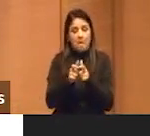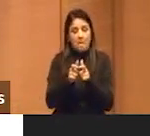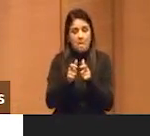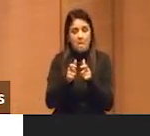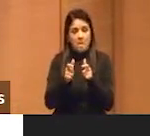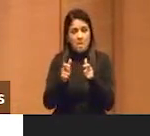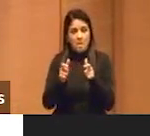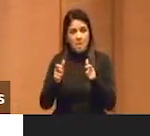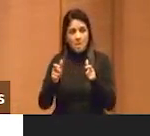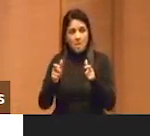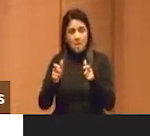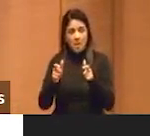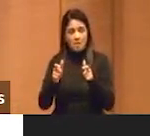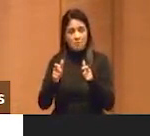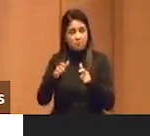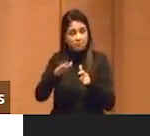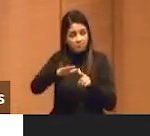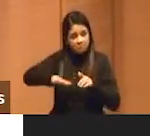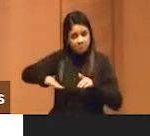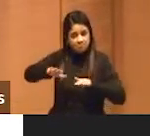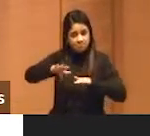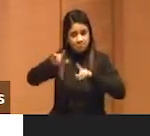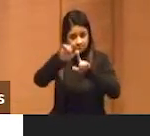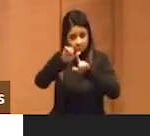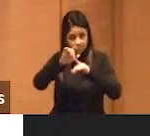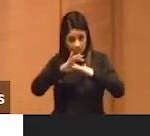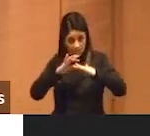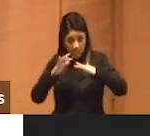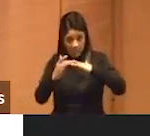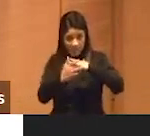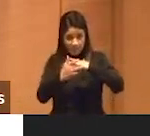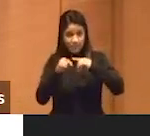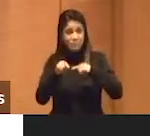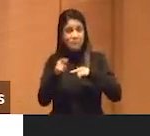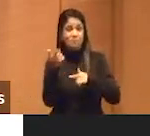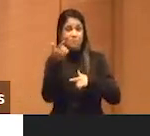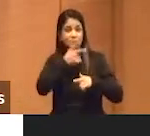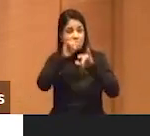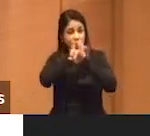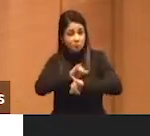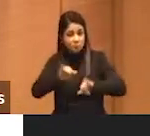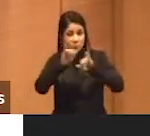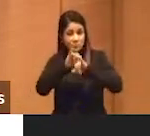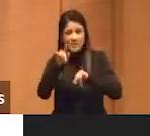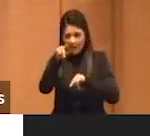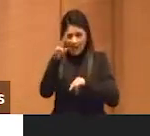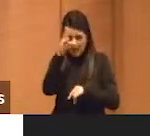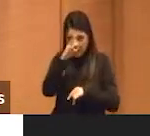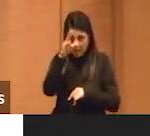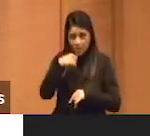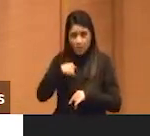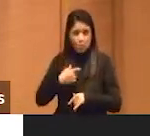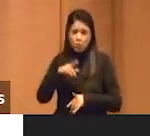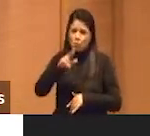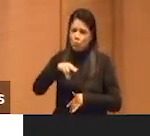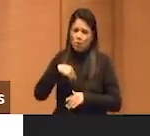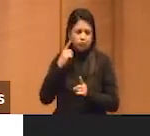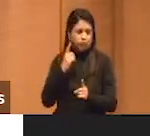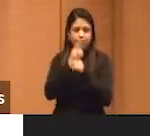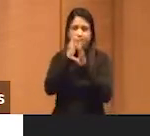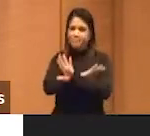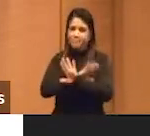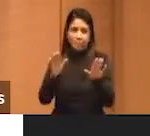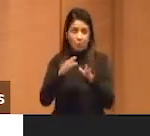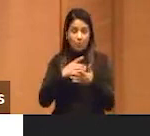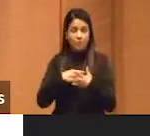começaram a ganhar espaço, eles fizeram uma publicidade que, não sei se vocês lembram disso, eu nunca mais consegui achar ela,